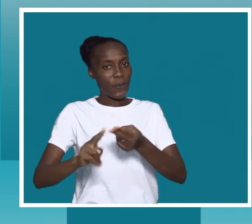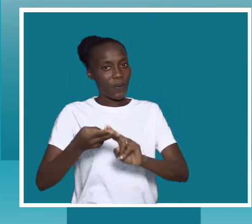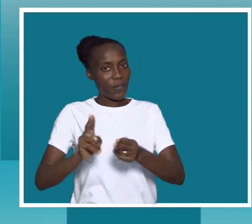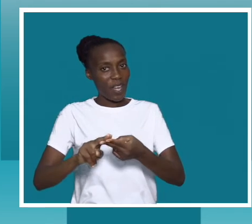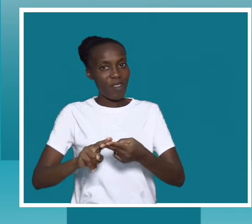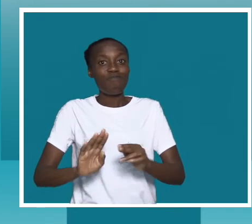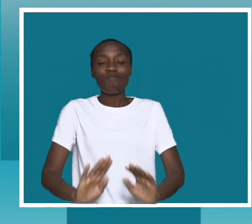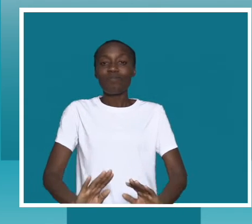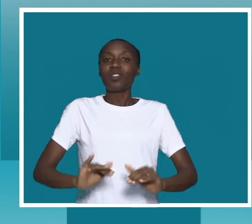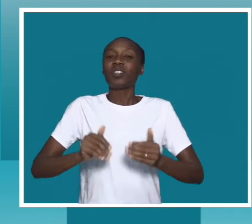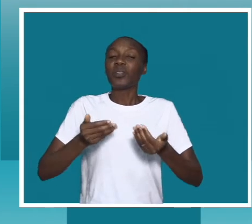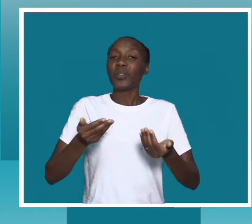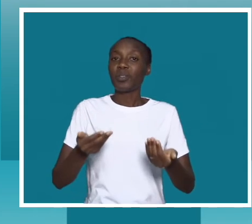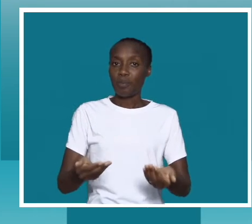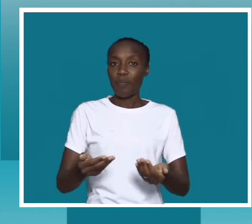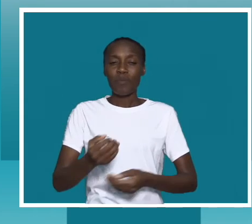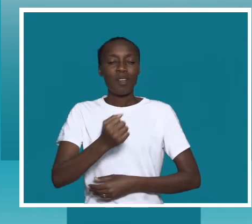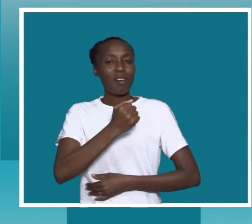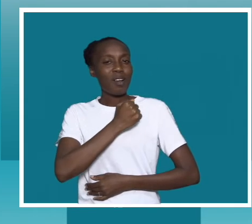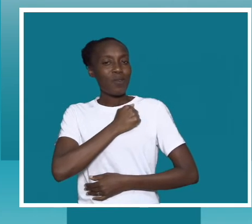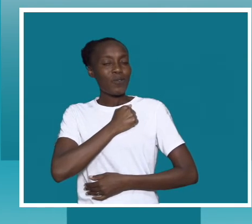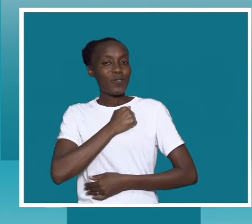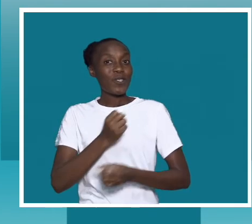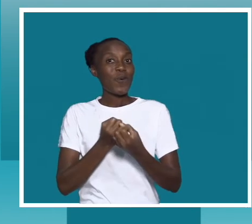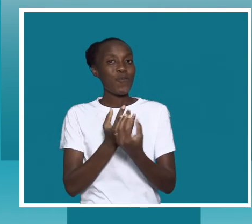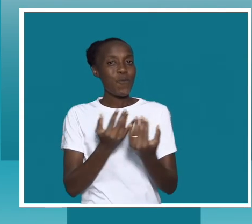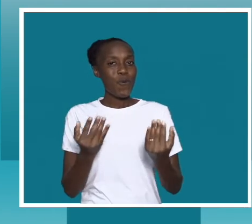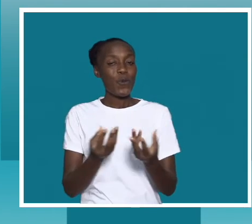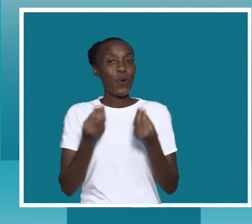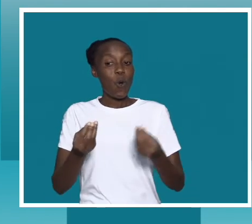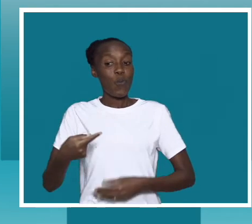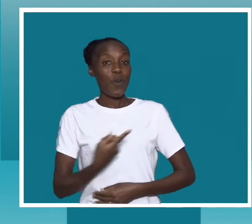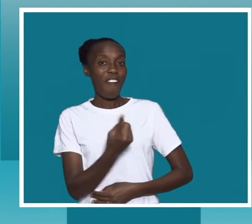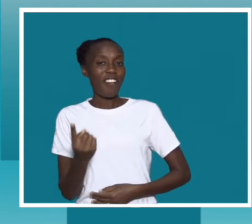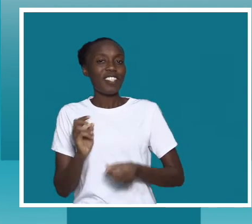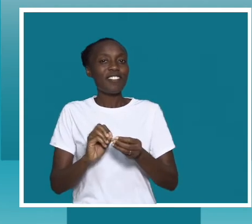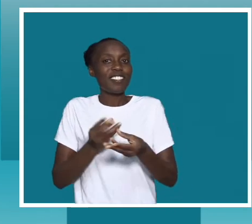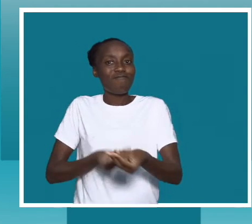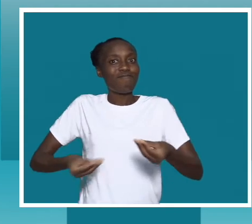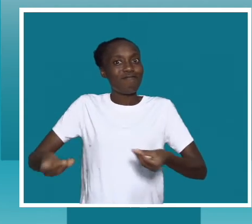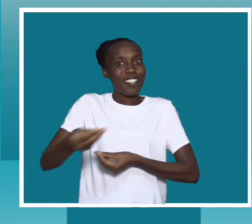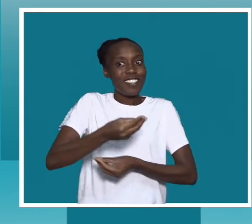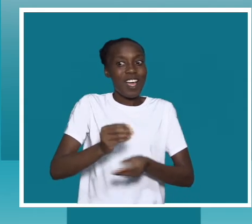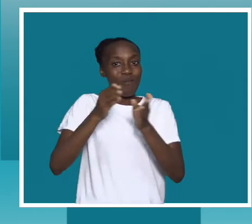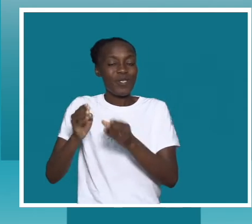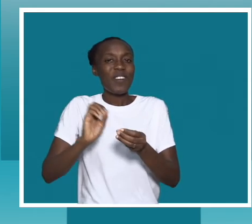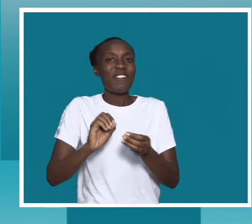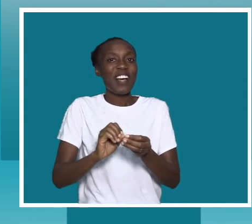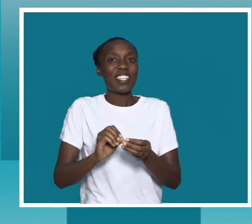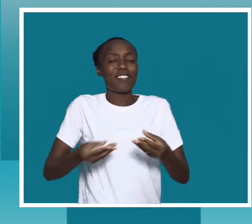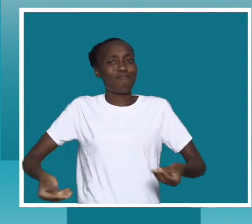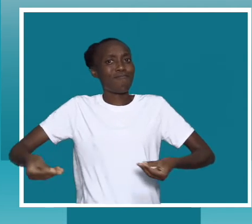acontecendo. E gostei muito da forma de interação, da forma que os ativistas interagem.